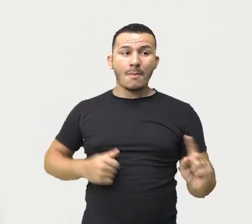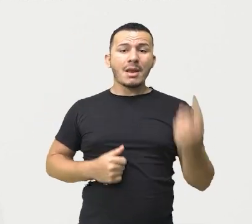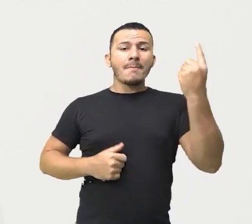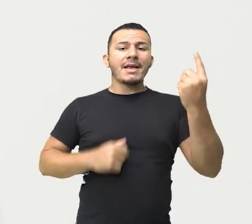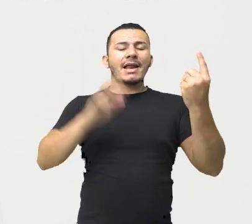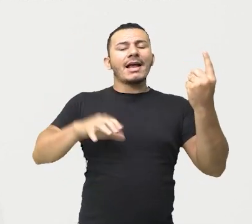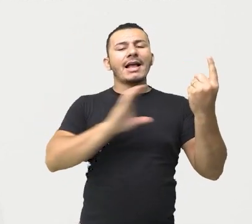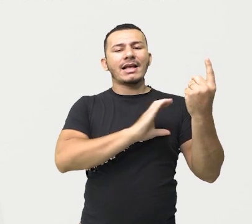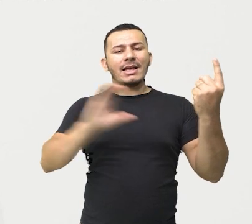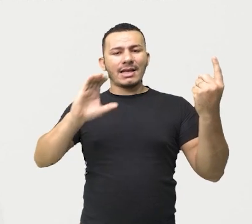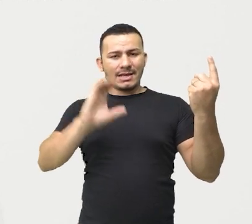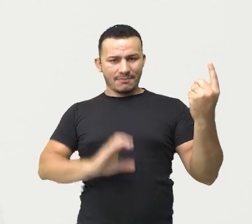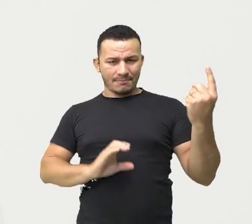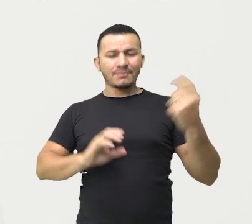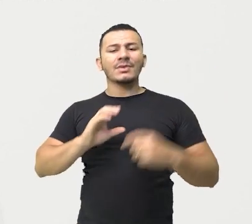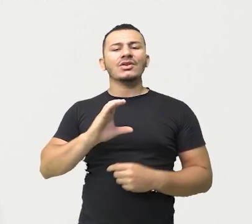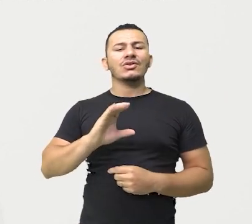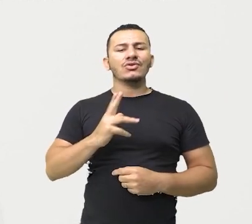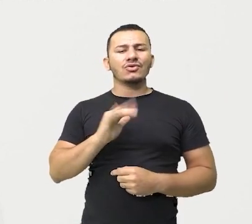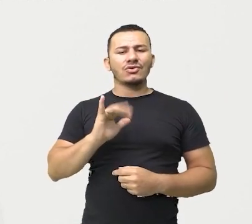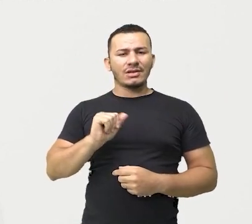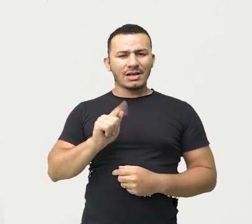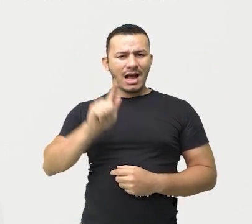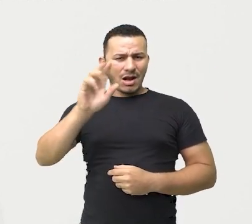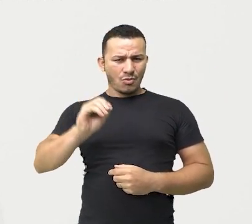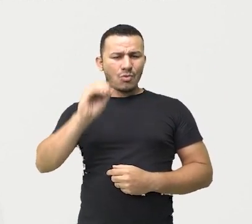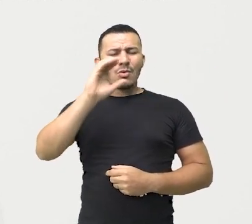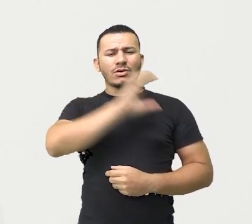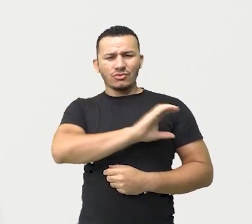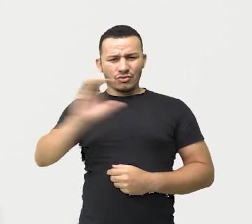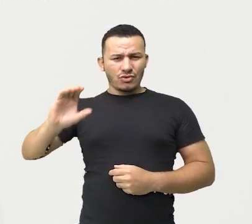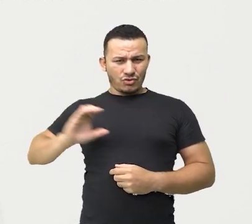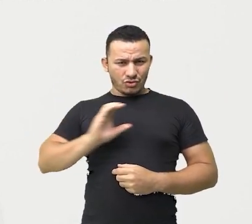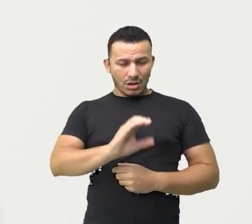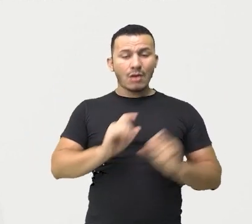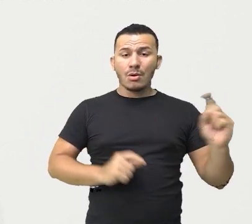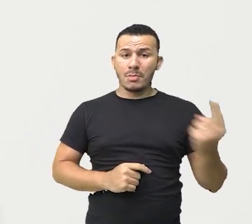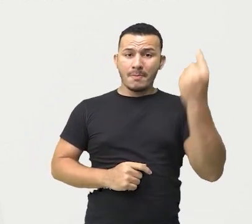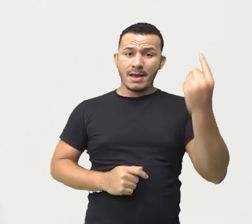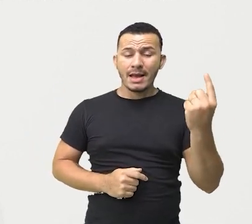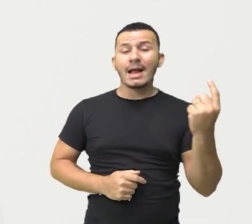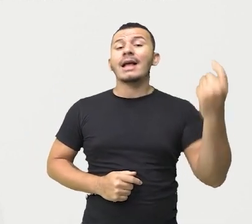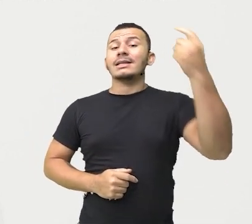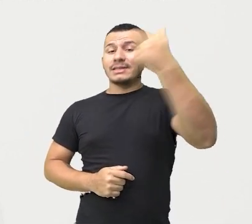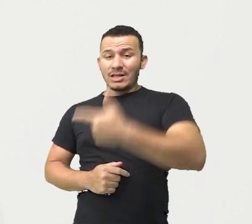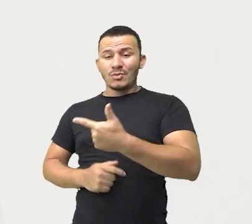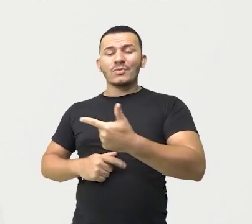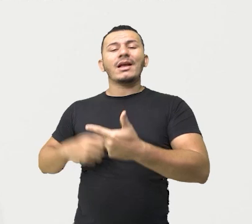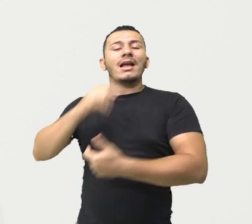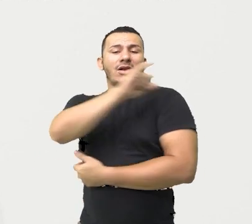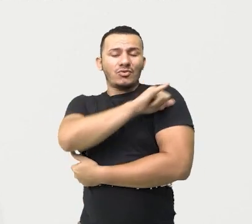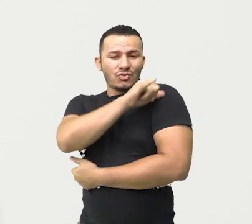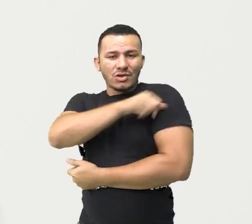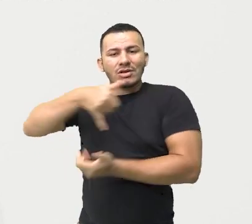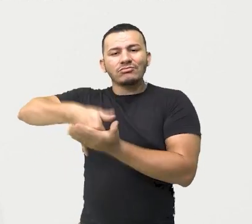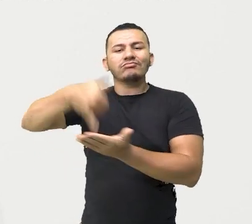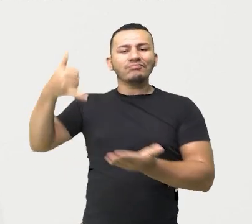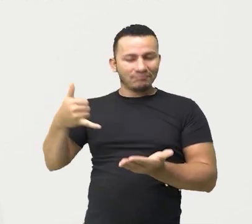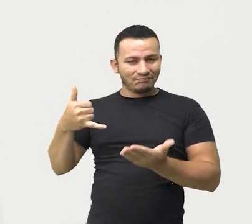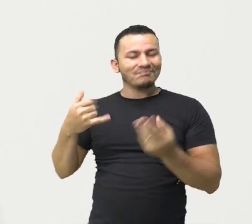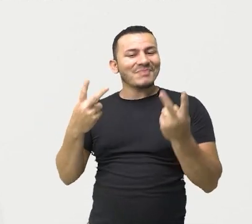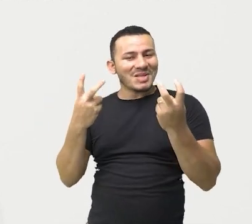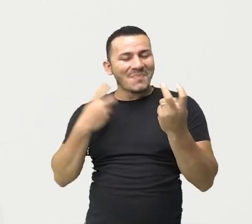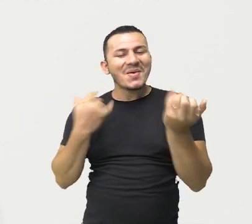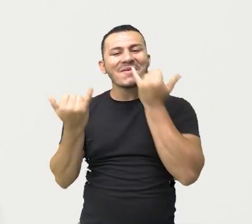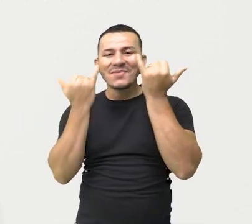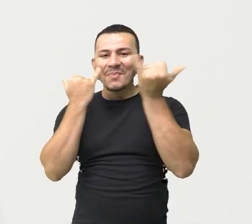Interessante, não? Então, observem, são informações que o texto está trazendo para a gente, ok? Informações que a gente pode encontrar, certo?